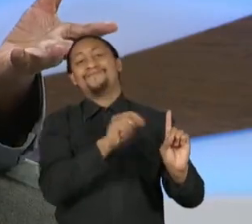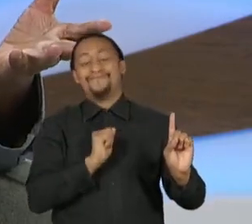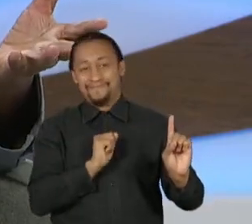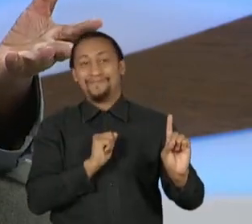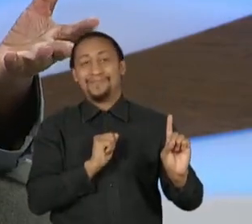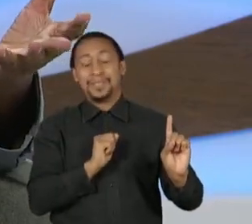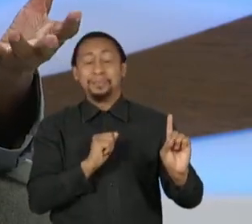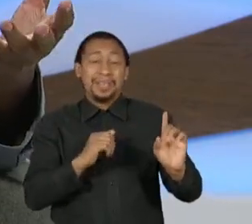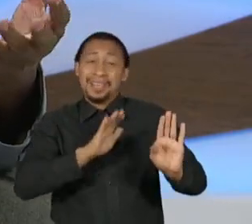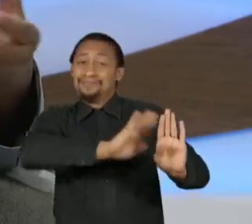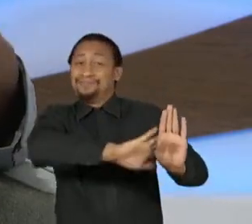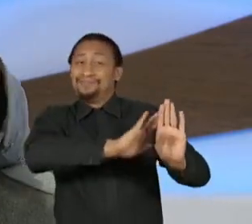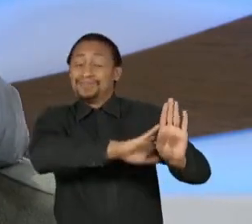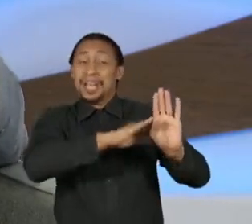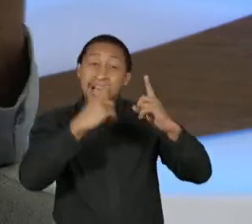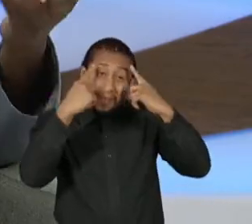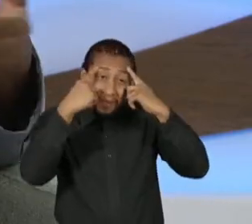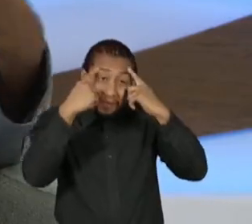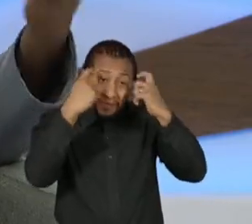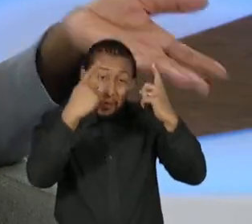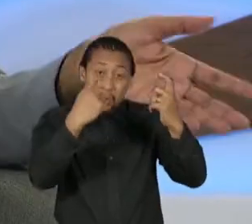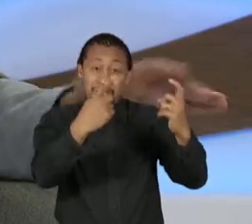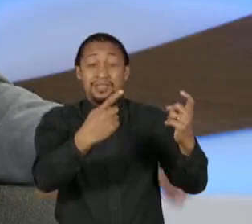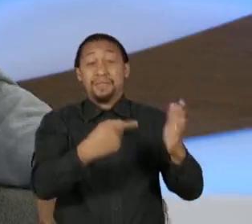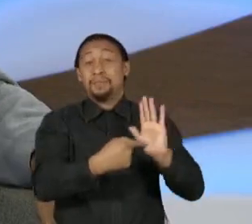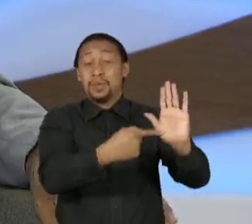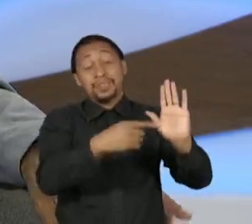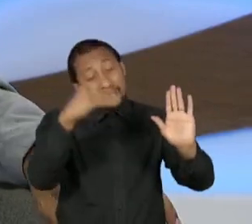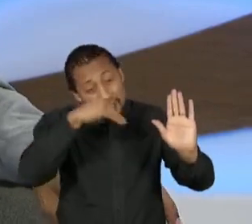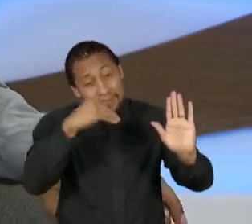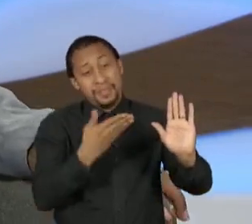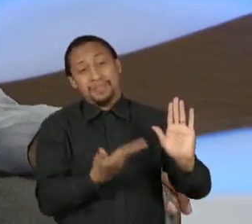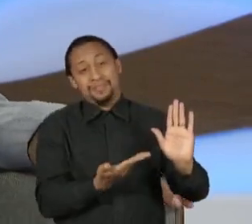Essa violência denota essa nossa fragilidade.